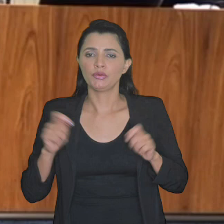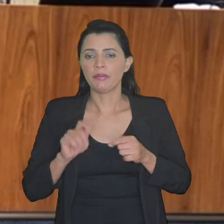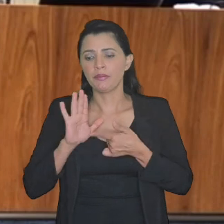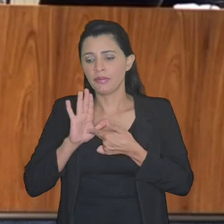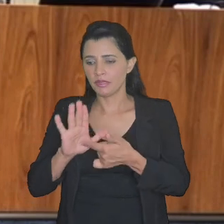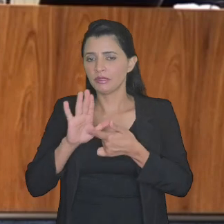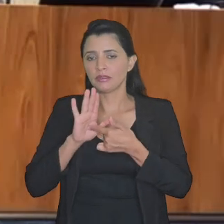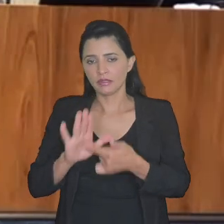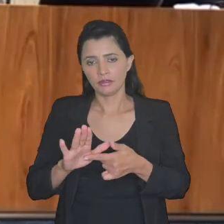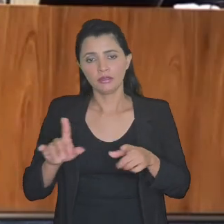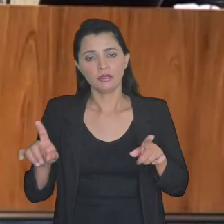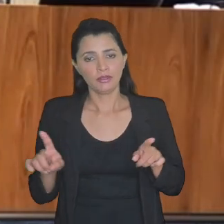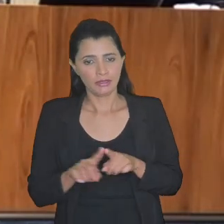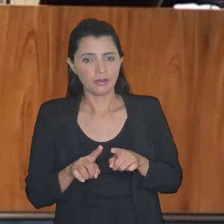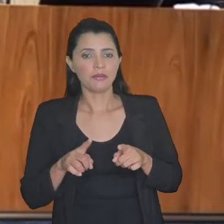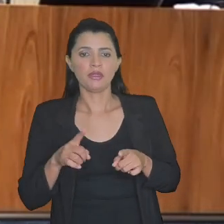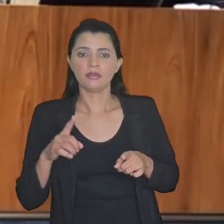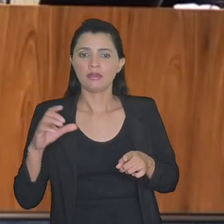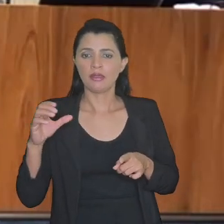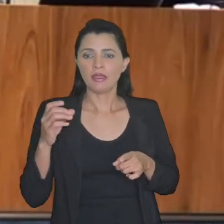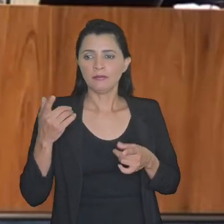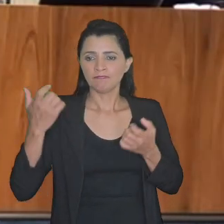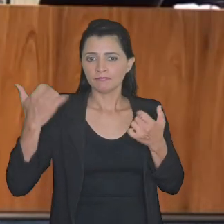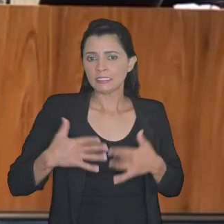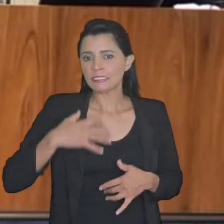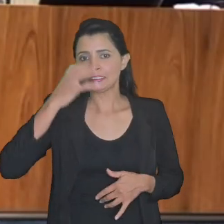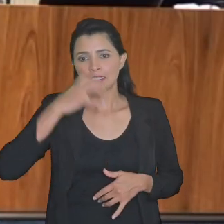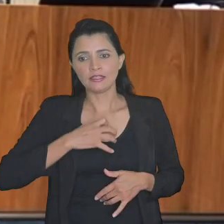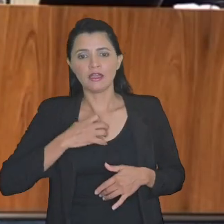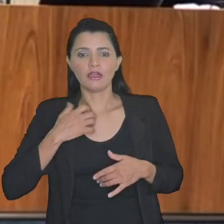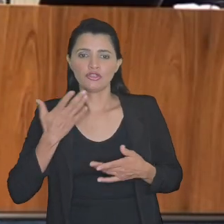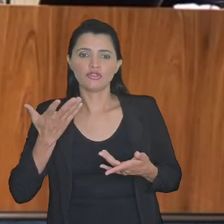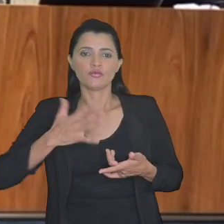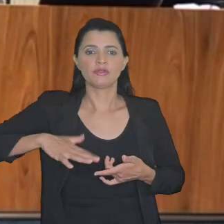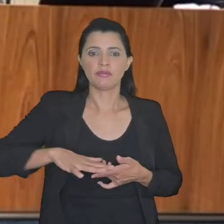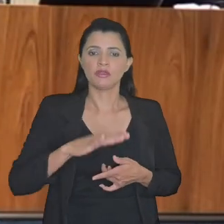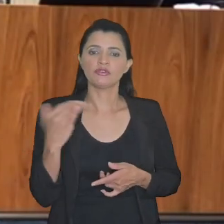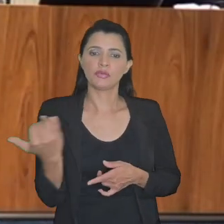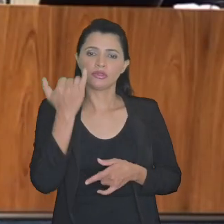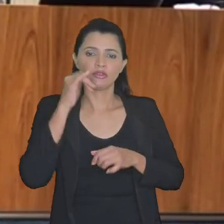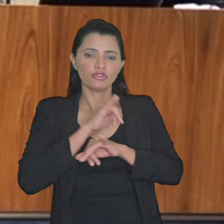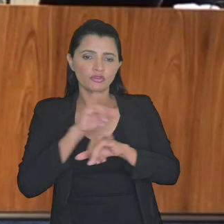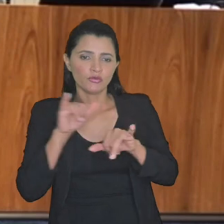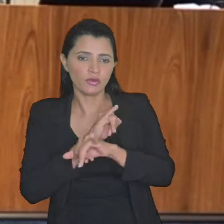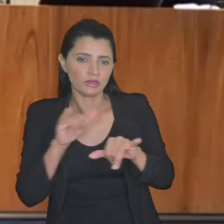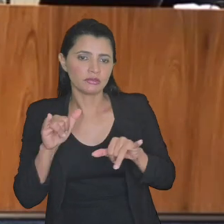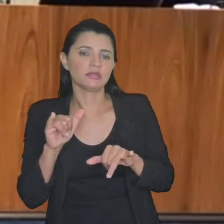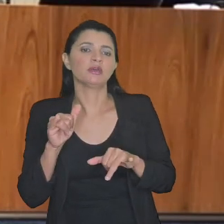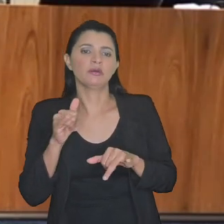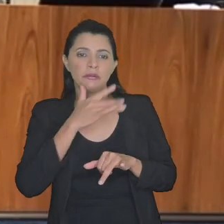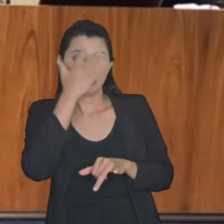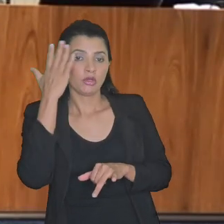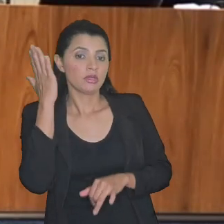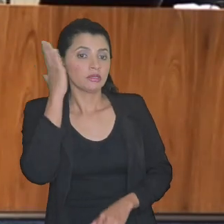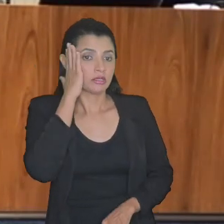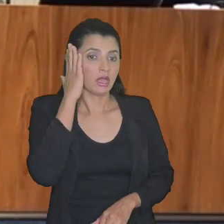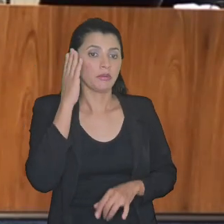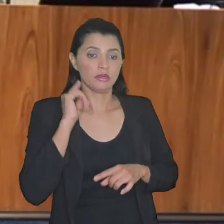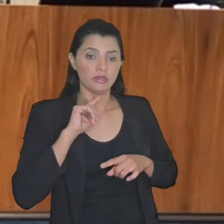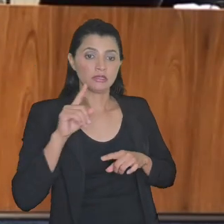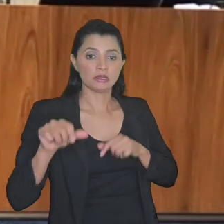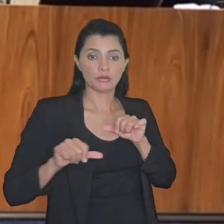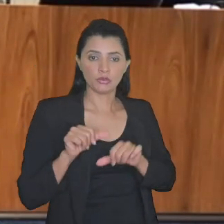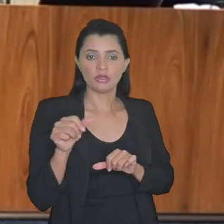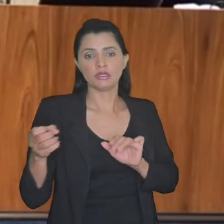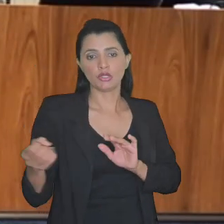essas dúvidas concretas que foram apresentadas e até pela essa novidade até serve como um espaço importante de divulgação para que os contribuintes